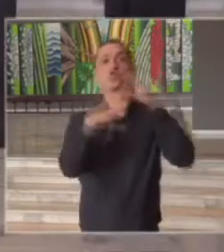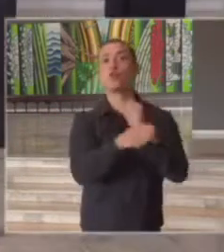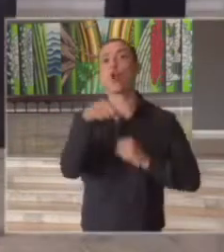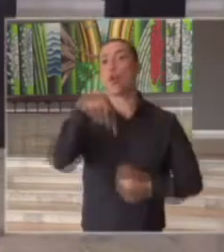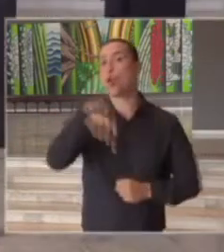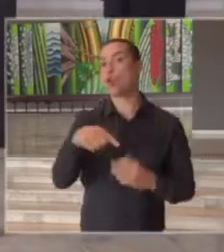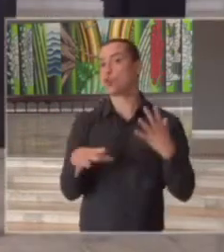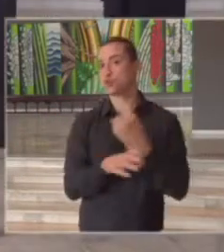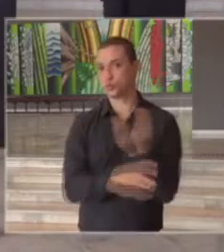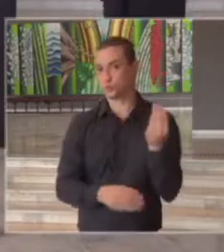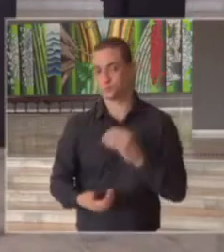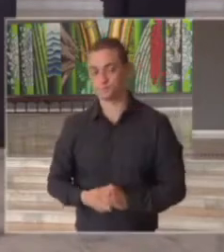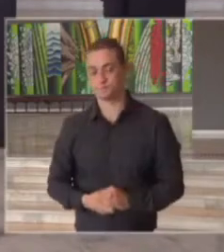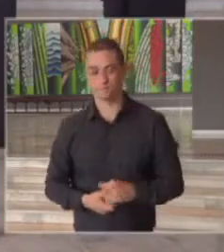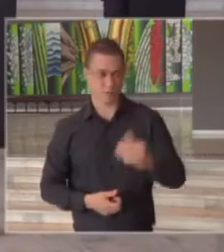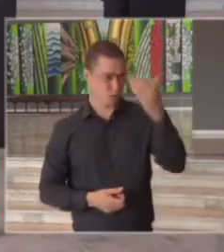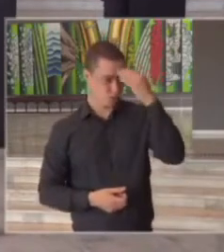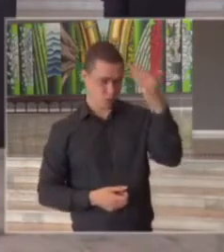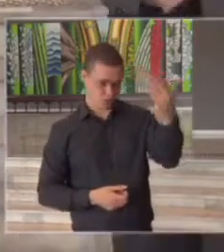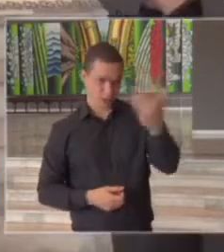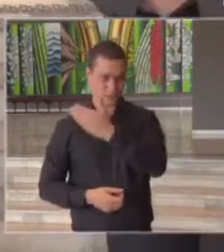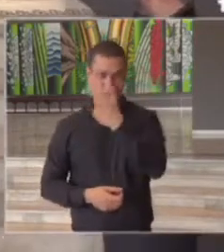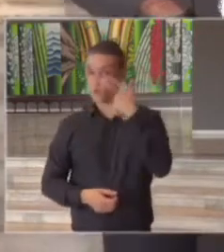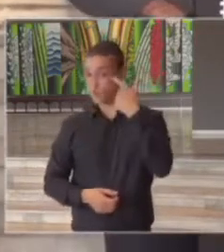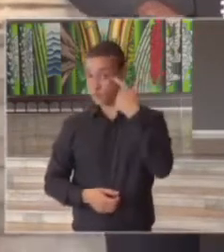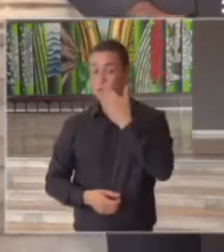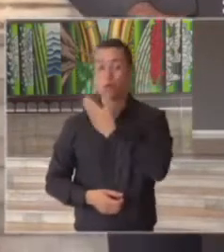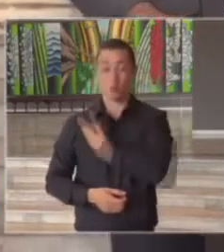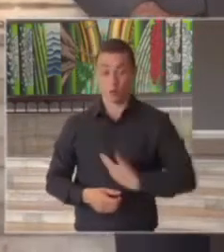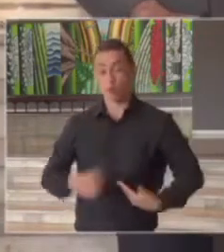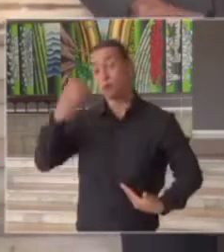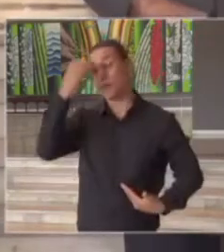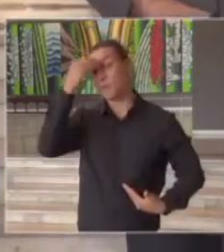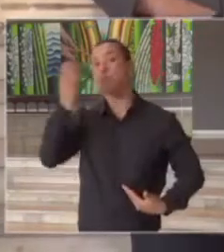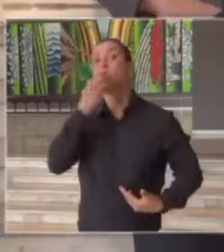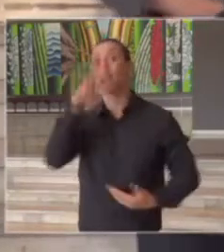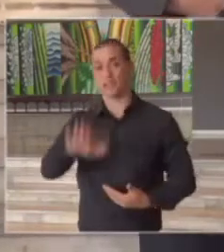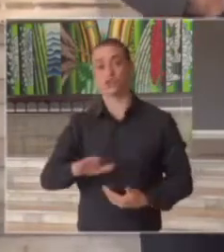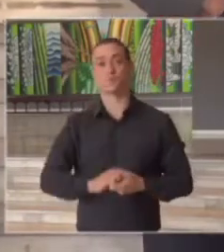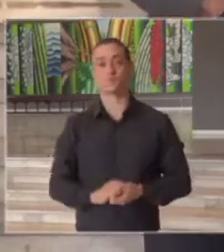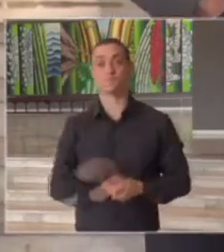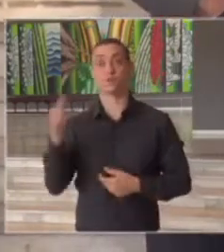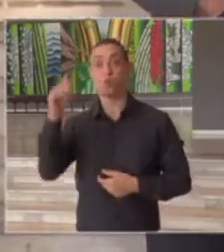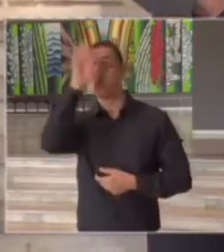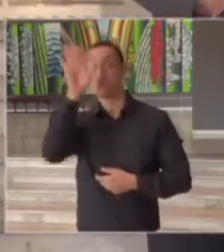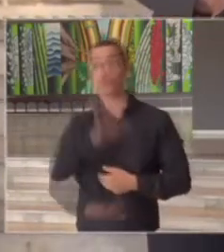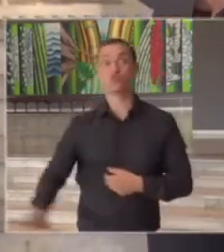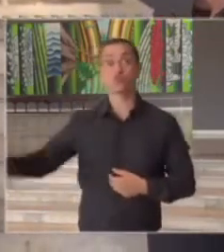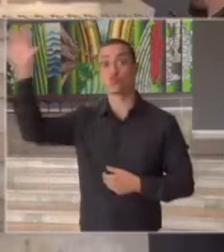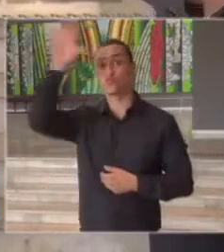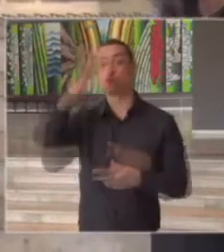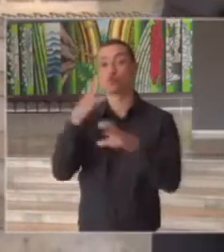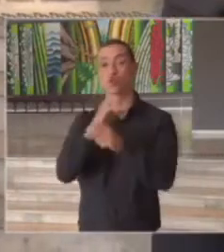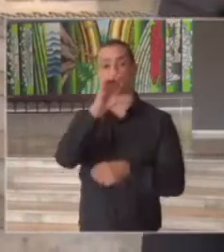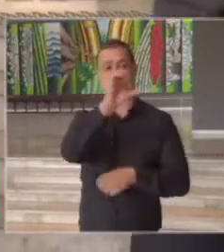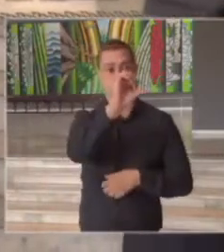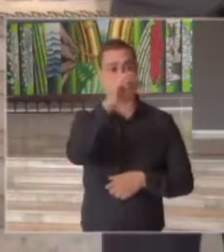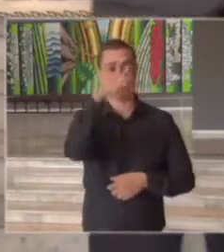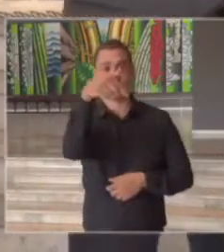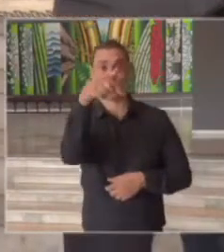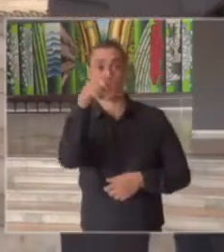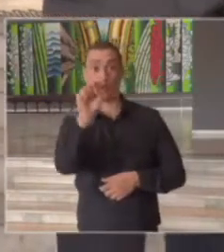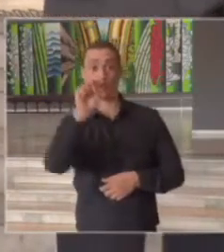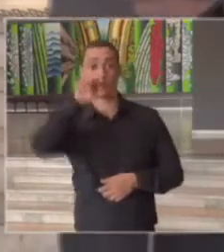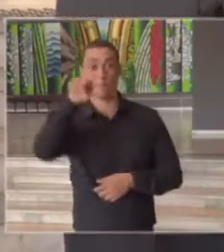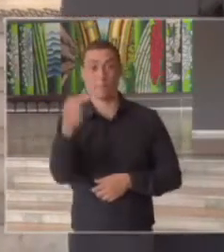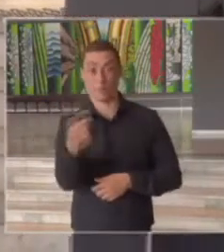obrigado governador boa tarde os dados do Brasil são 978 mil